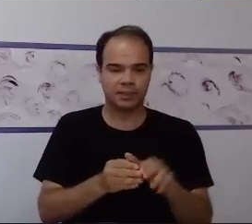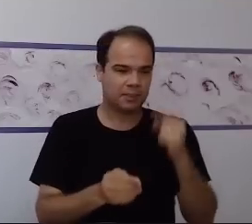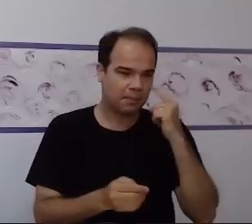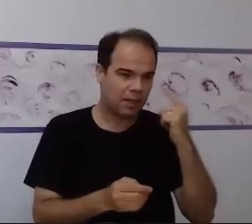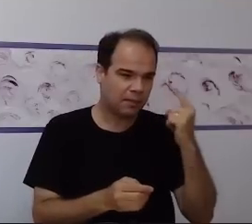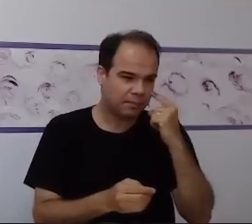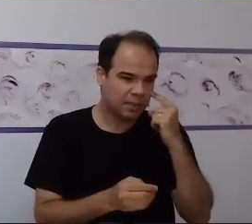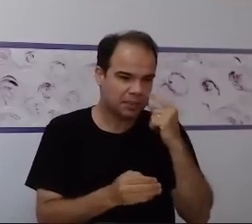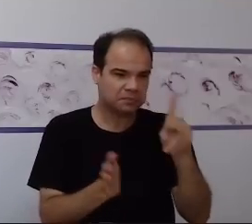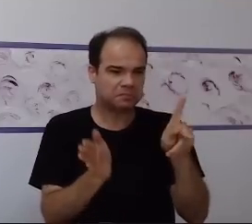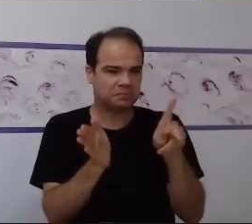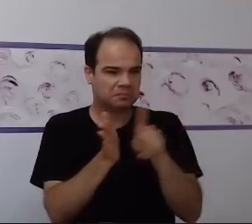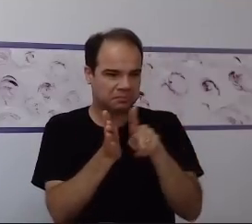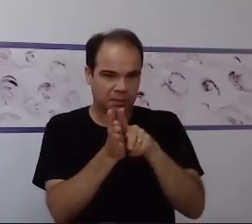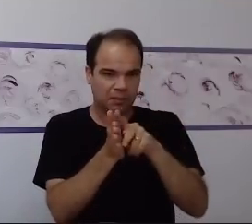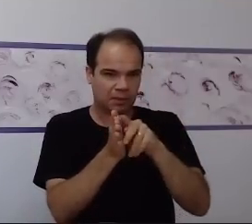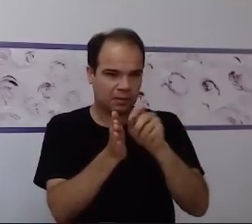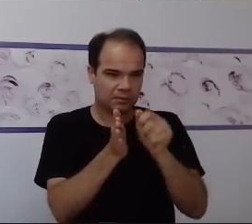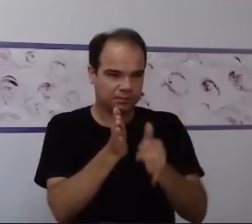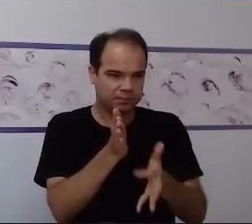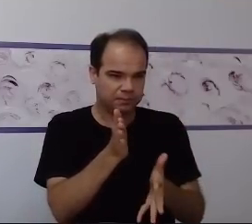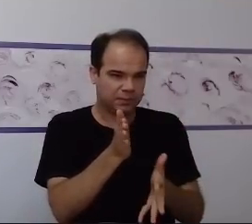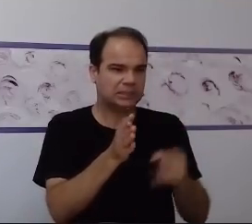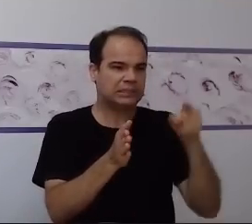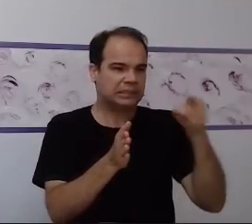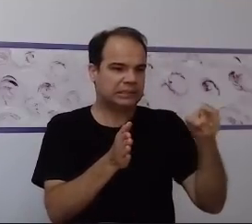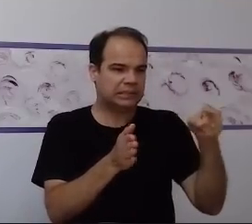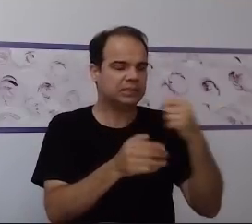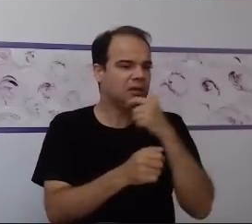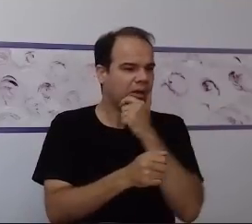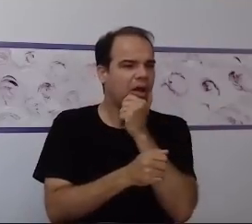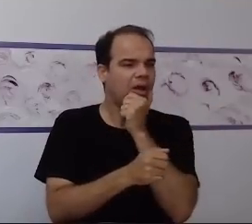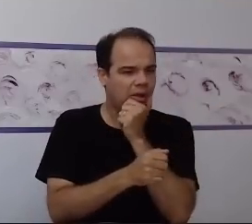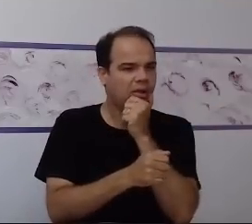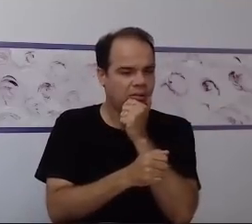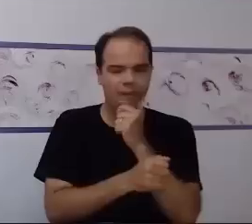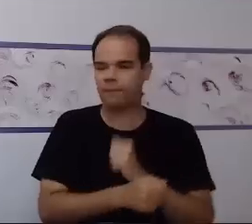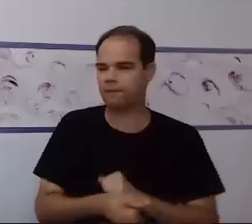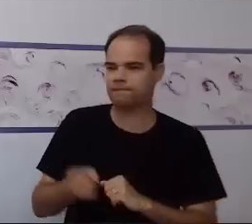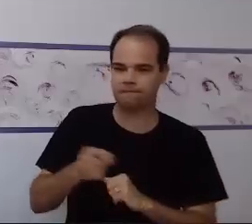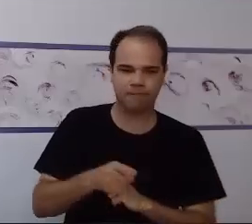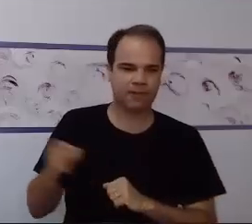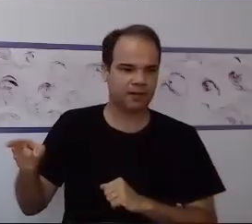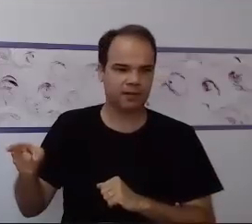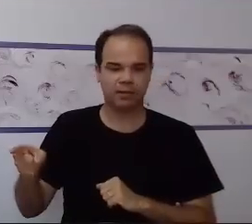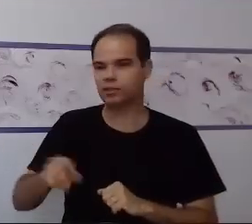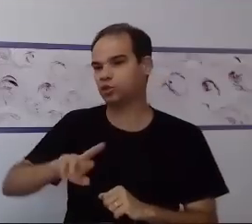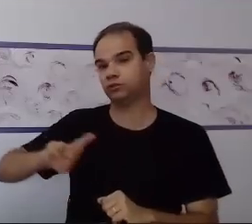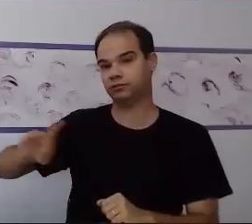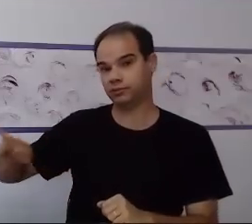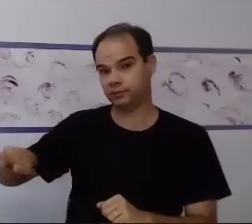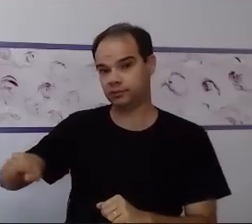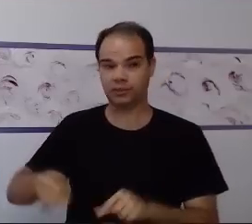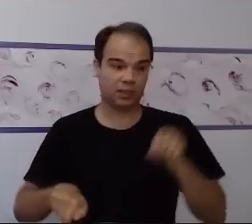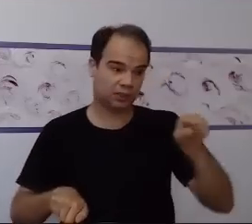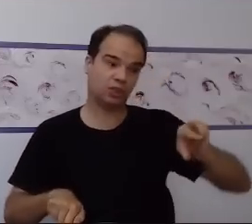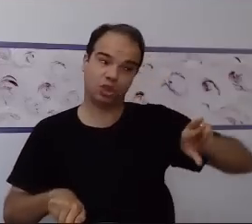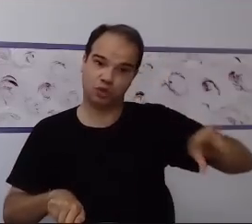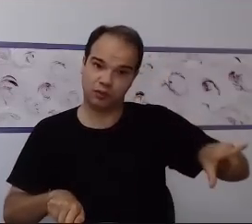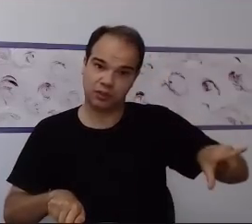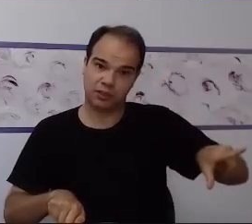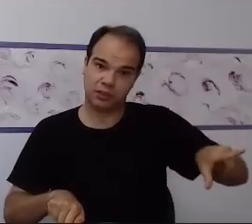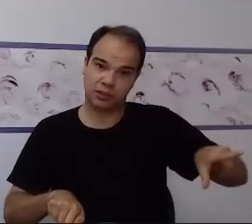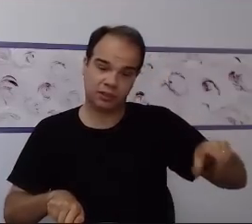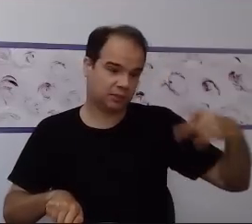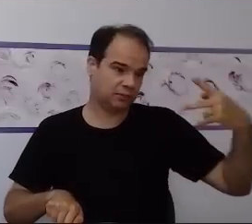Por quê? Porque está dentro da especificidade do Joãozinho e pode não contemplar as habilidades, a necessidade da Mariazinha.